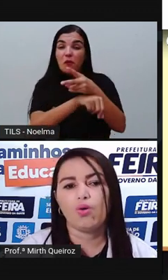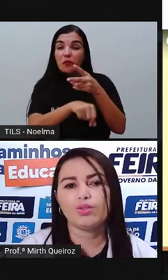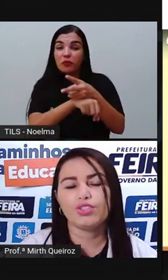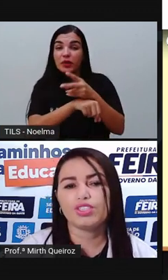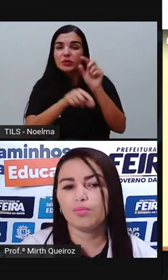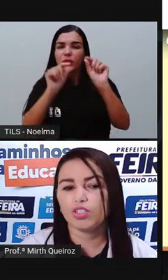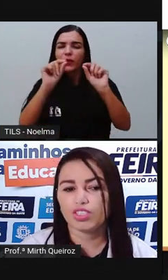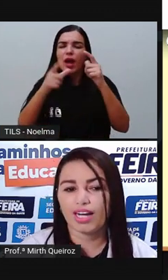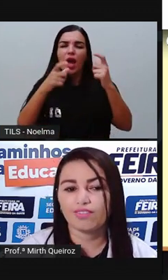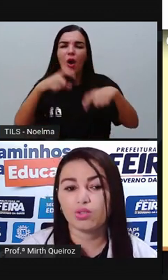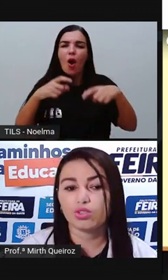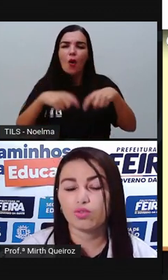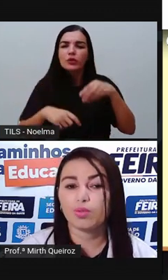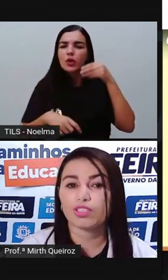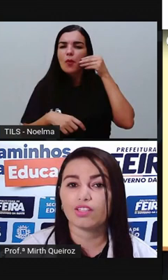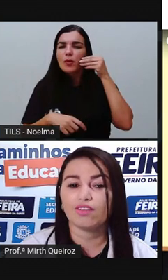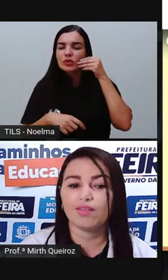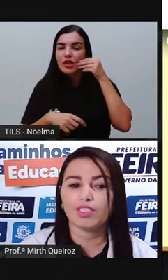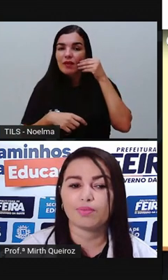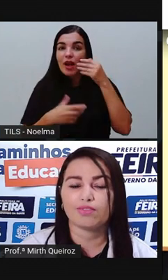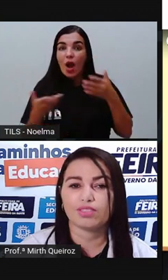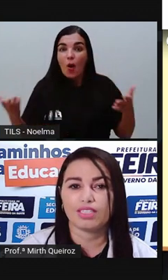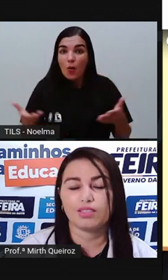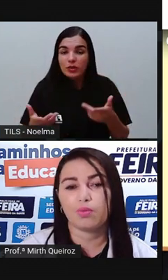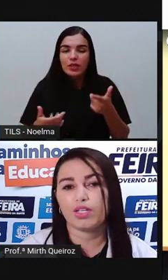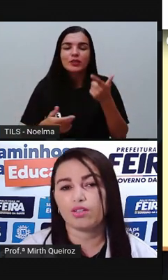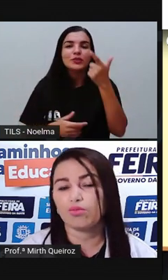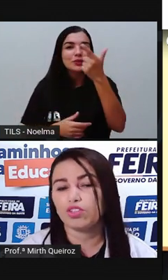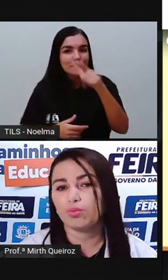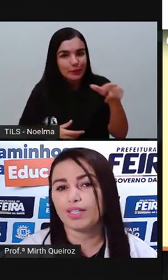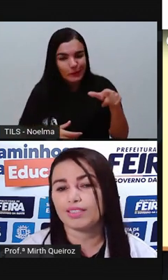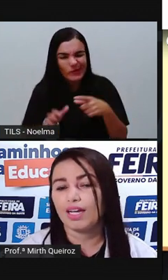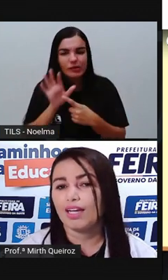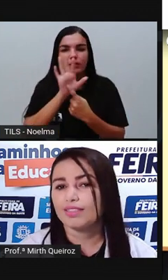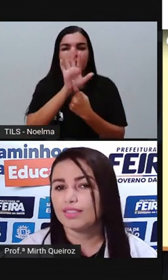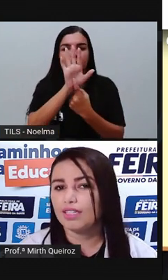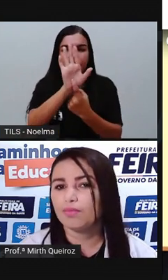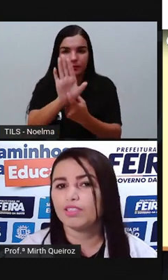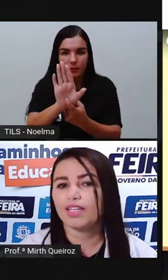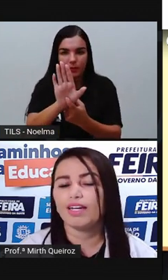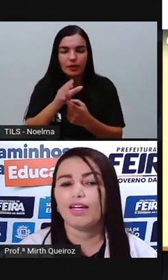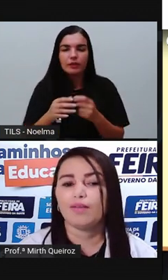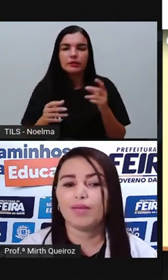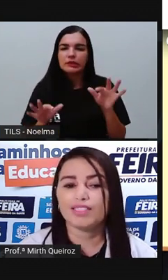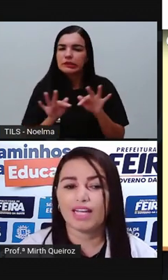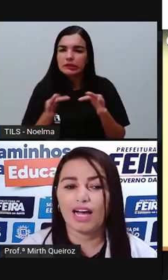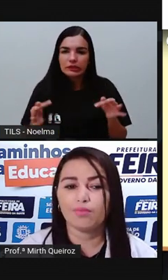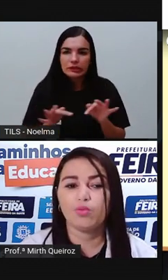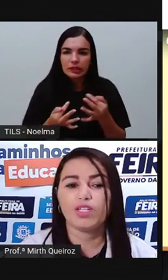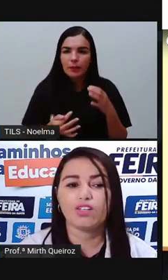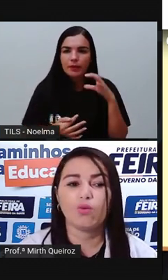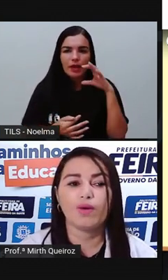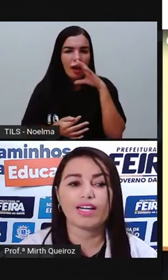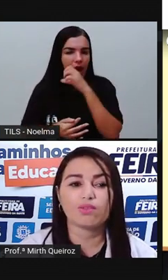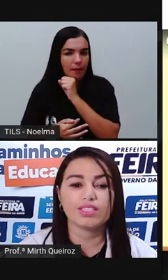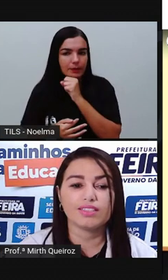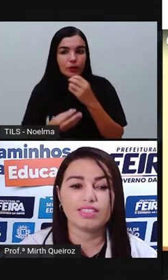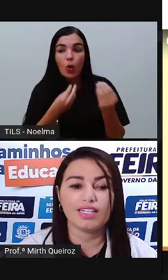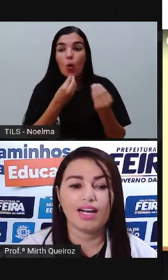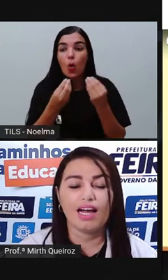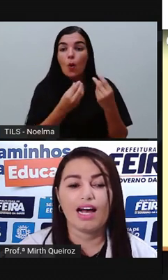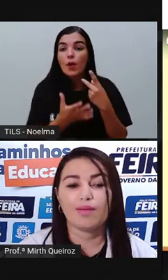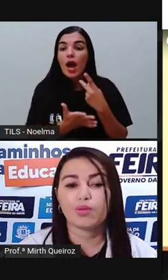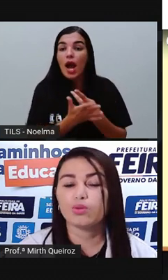onde se mostrava... E hoje eu vou mostrar novamente para vocês, porém num vídeo mais simples, né? Mais rápido aí, como é que